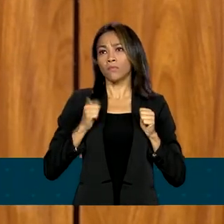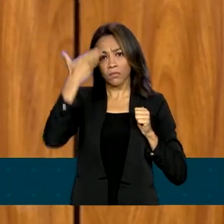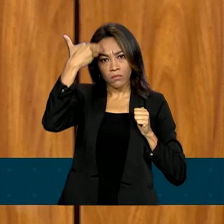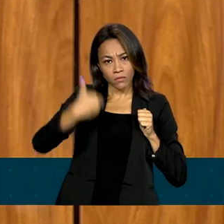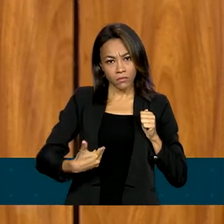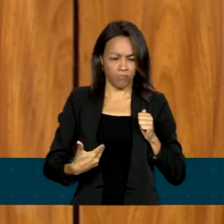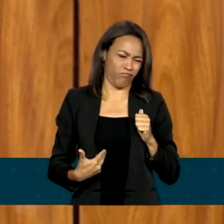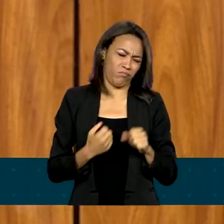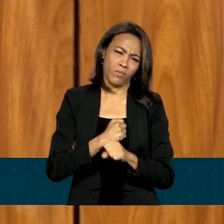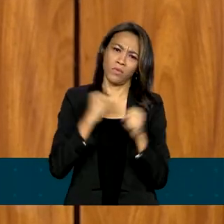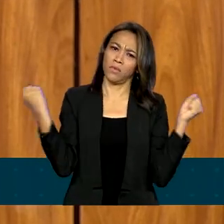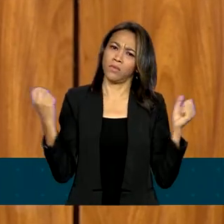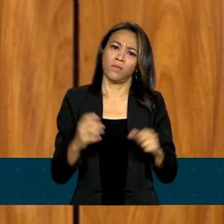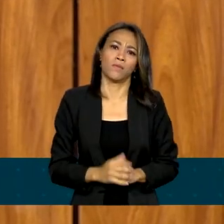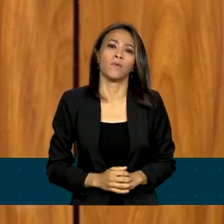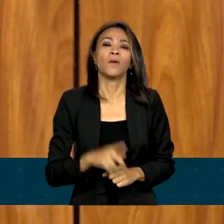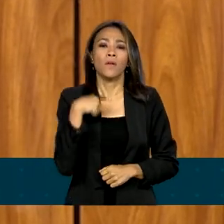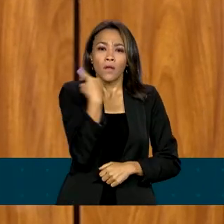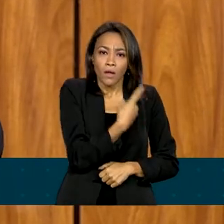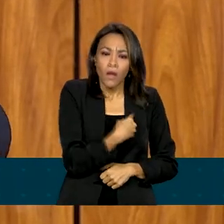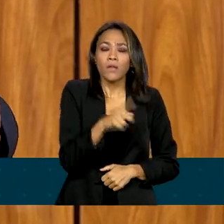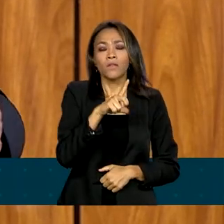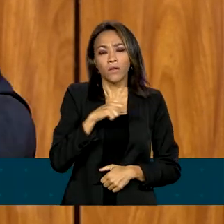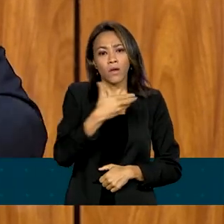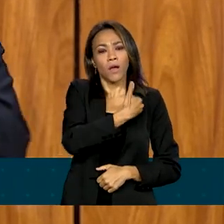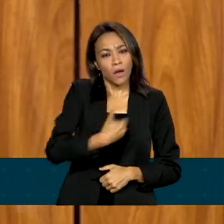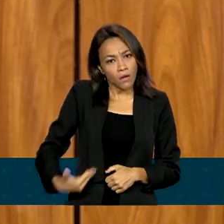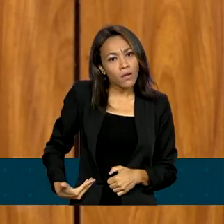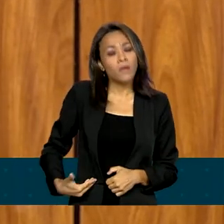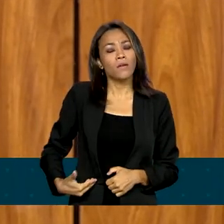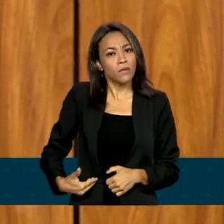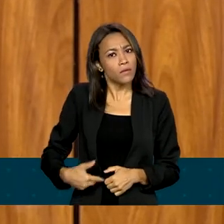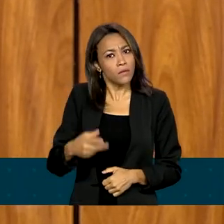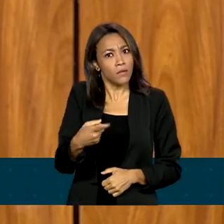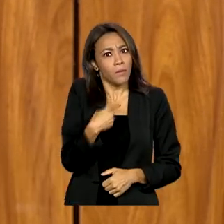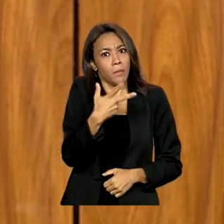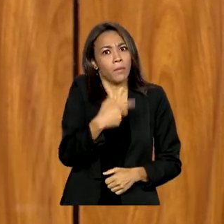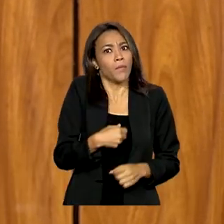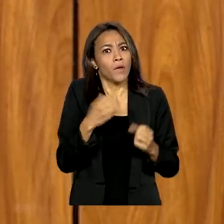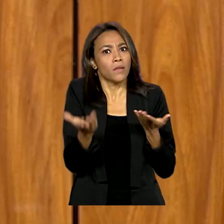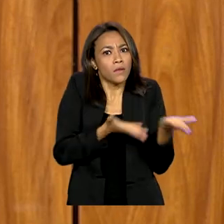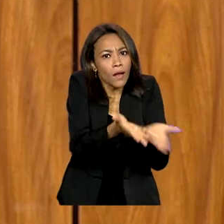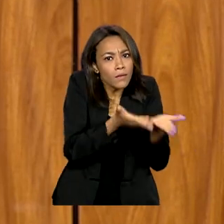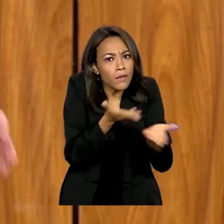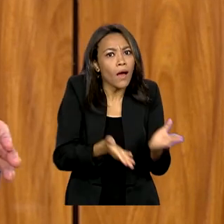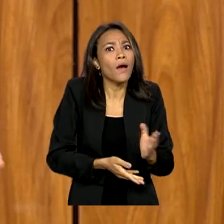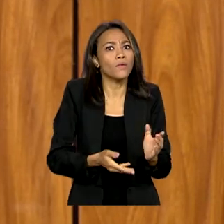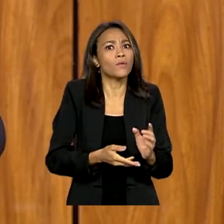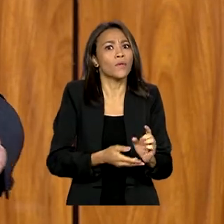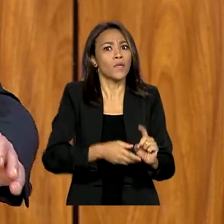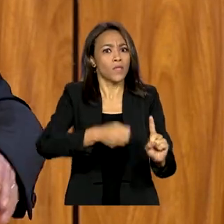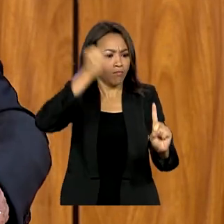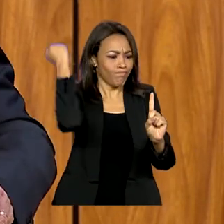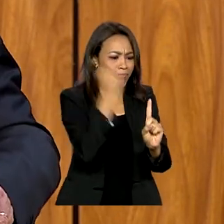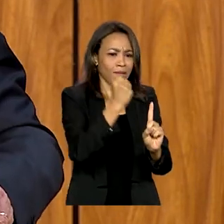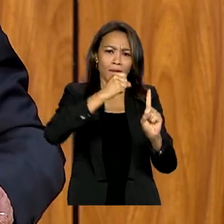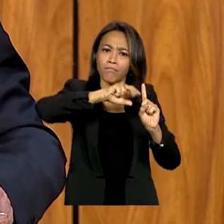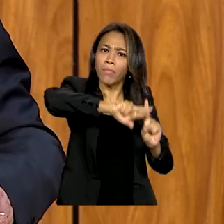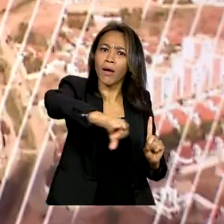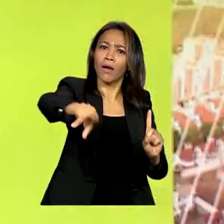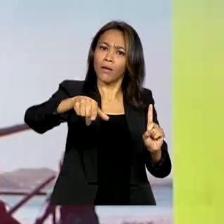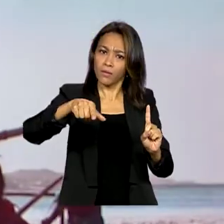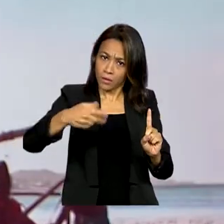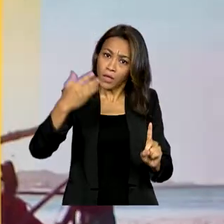Na verdade, nós tivemos um governo que poderia ser tratado como um governo genocida, porque ele é um dos culpados por aquilo acontecer.